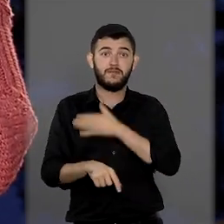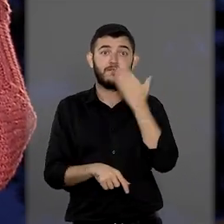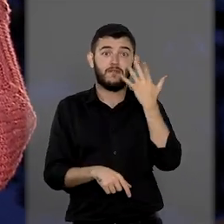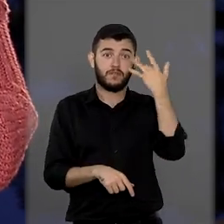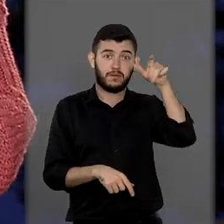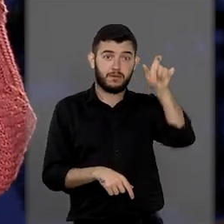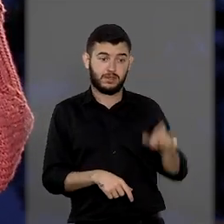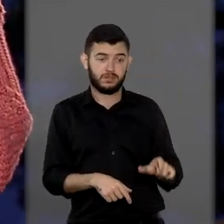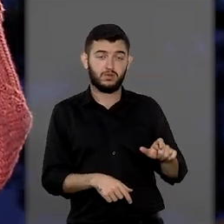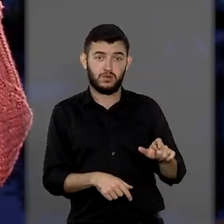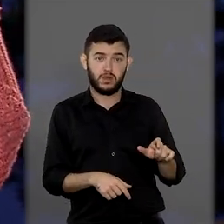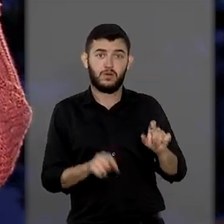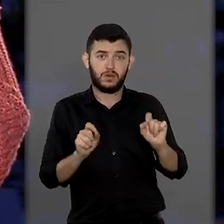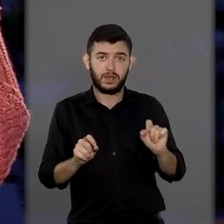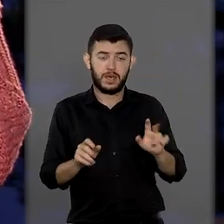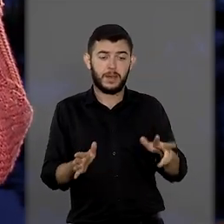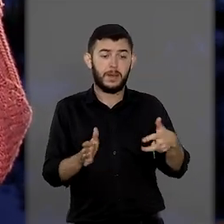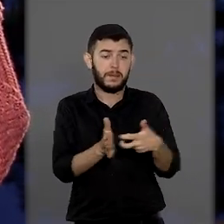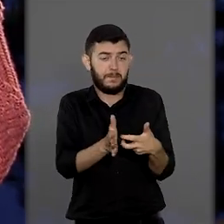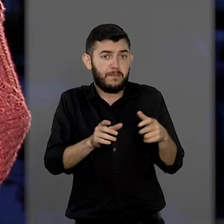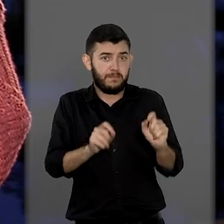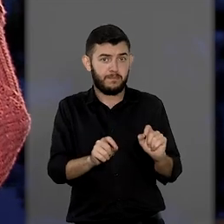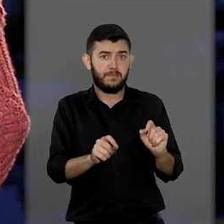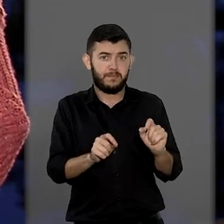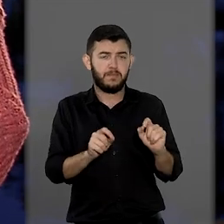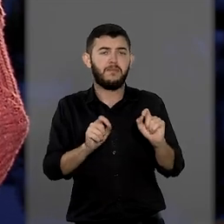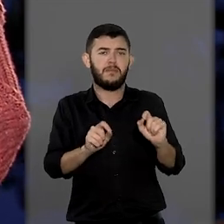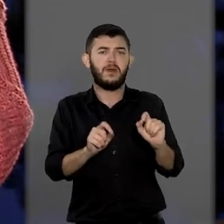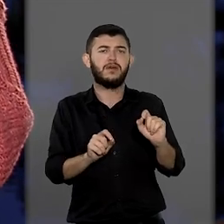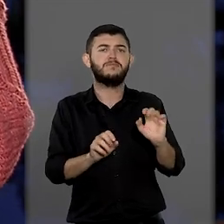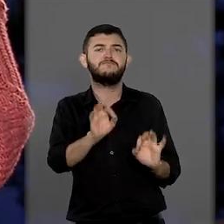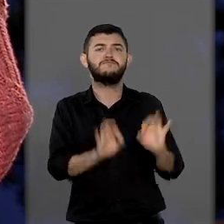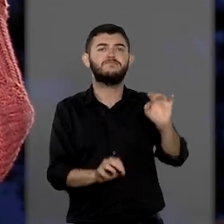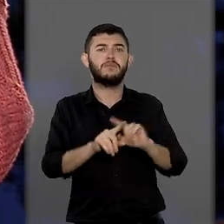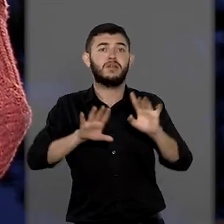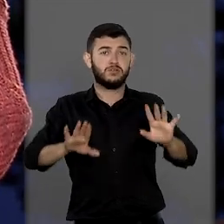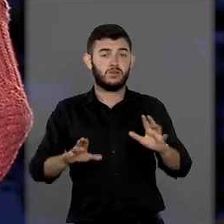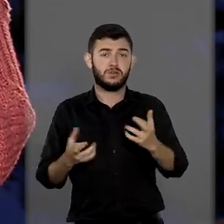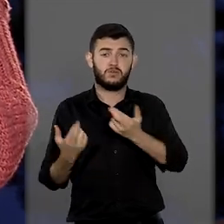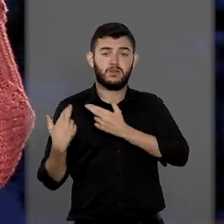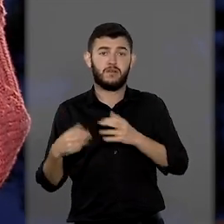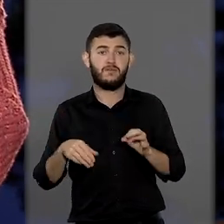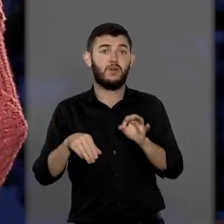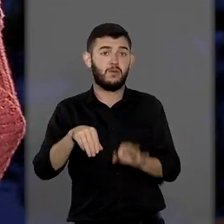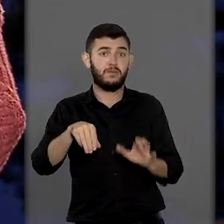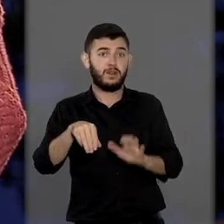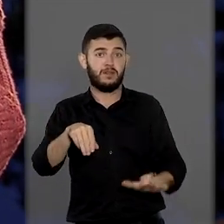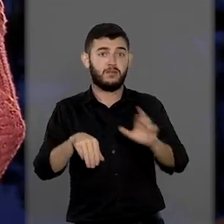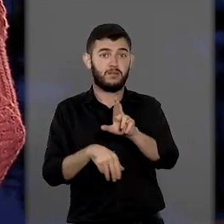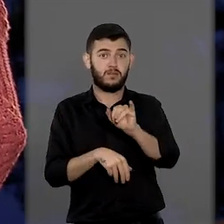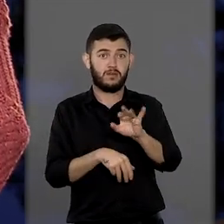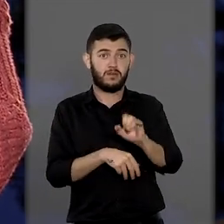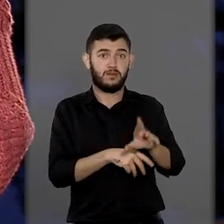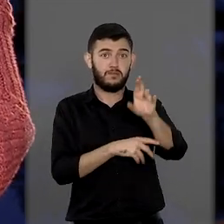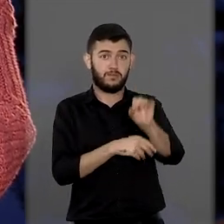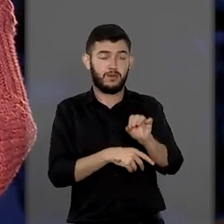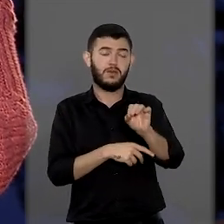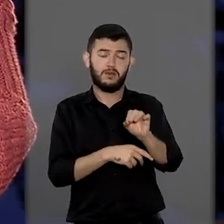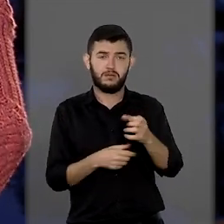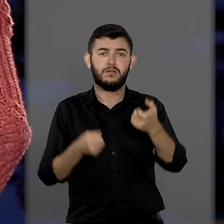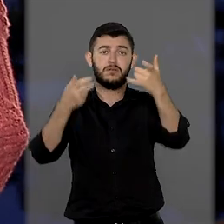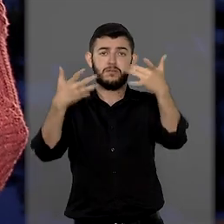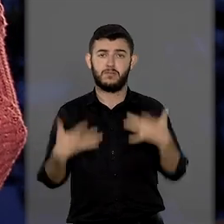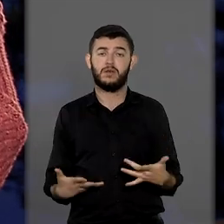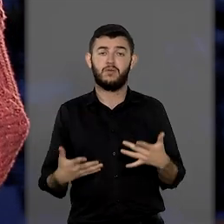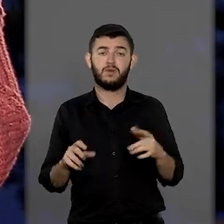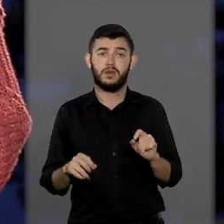detento a remissão ficta da pena. O relator, ministro Ribeiro Dantas, propôs uma diferenciação entre essa hipótese